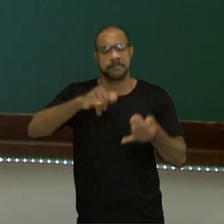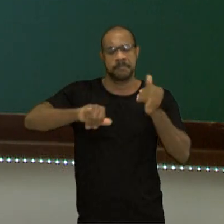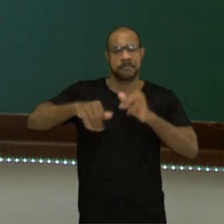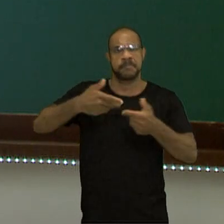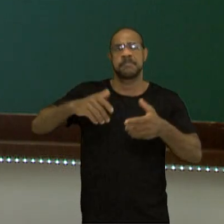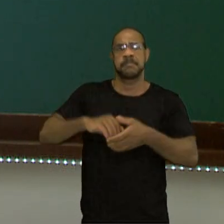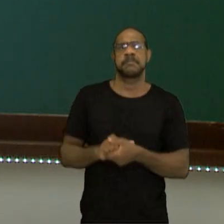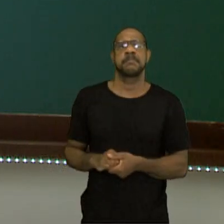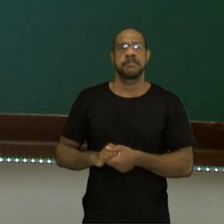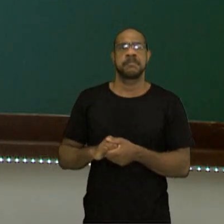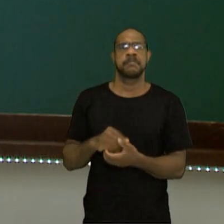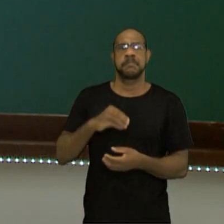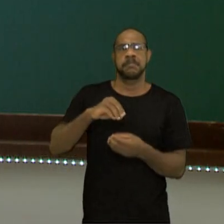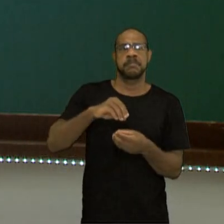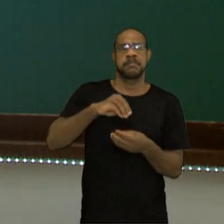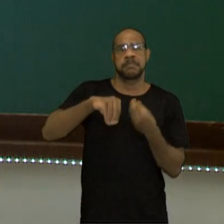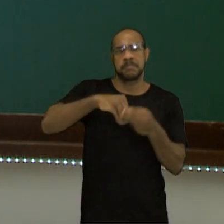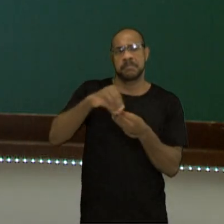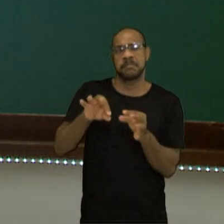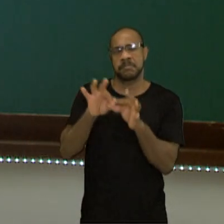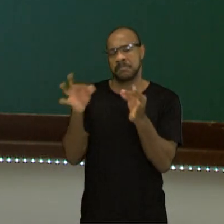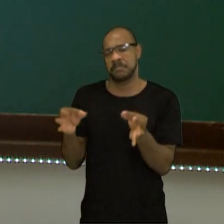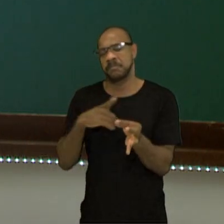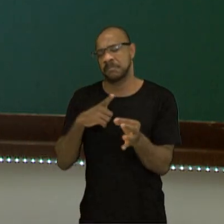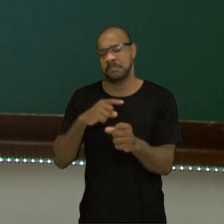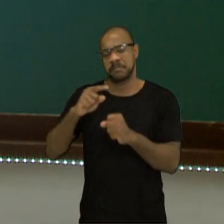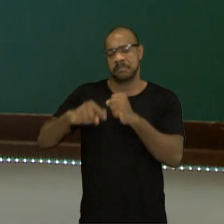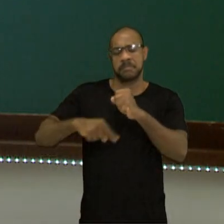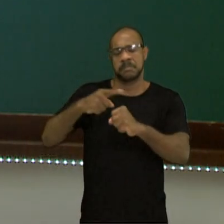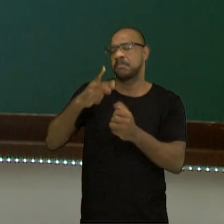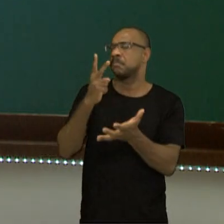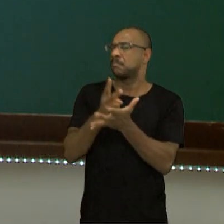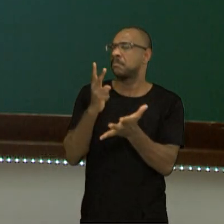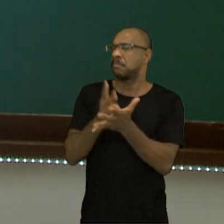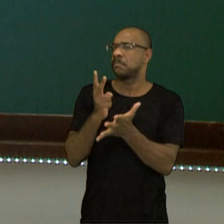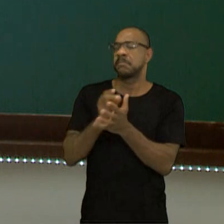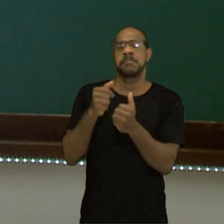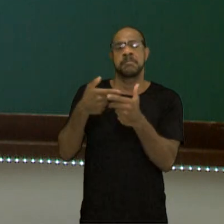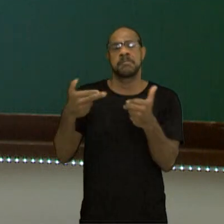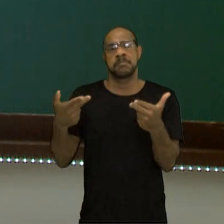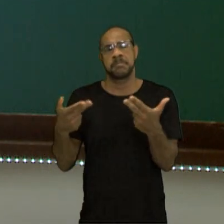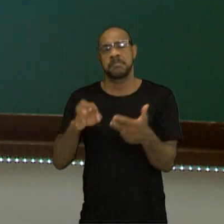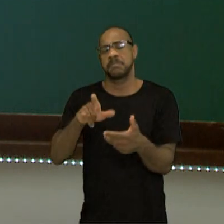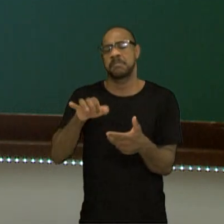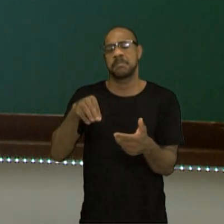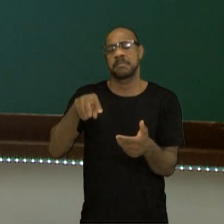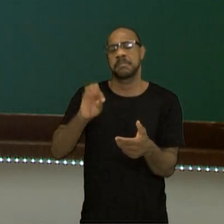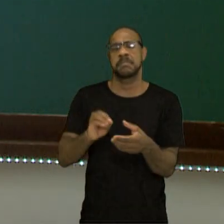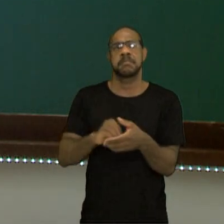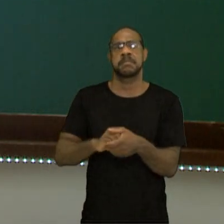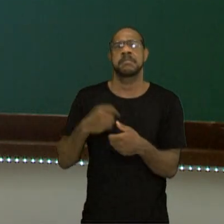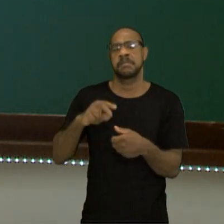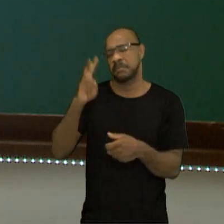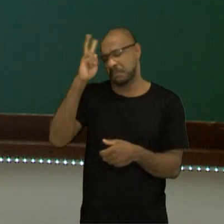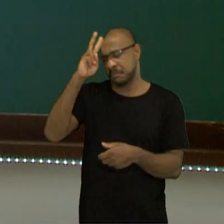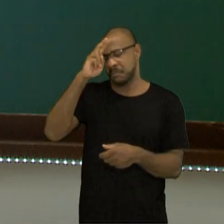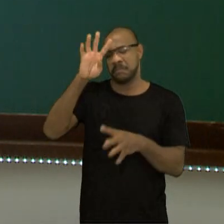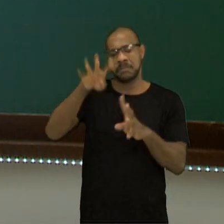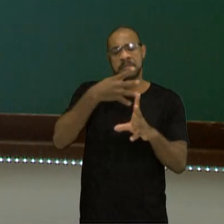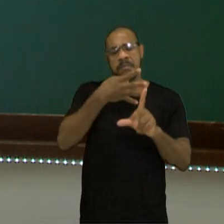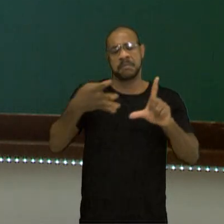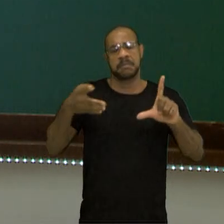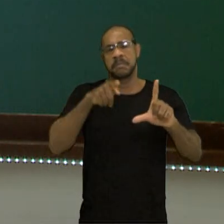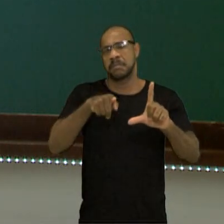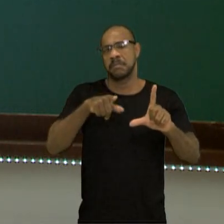são aquelas formadas por átomos de um mesmo elemento químico. Então nós temos que relembrar a tabela periódica, que